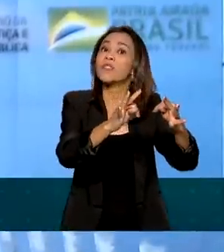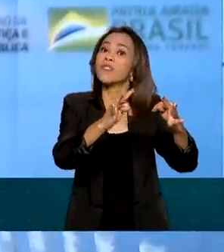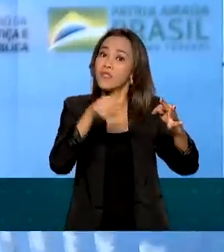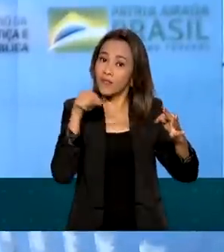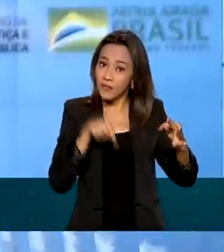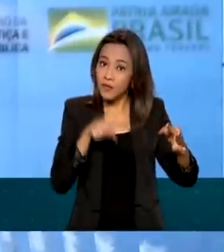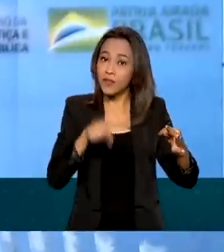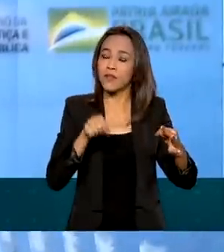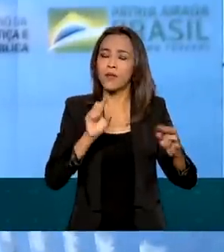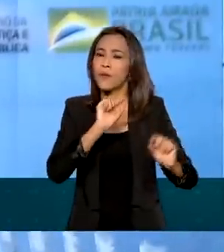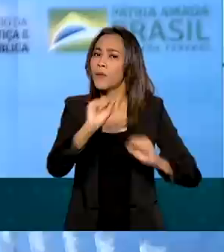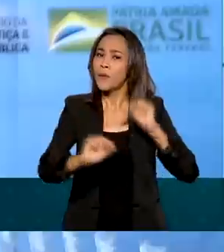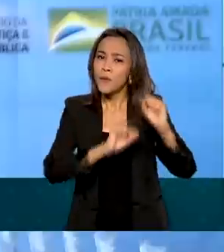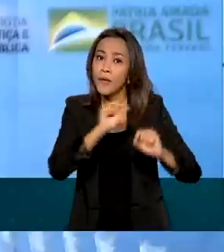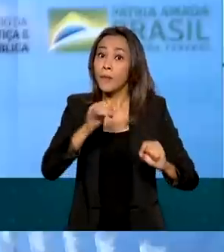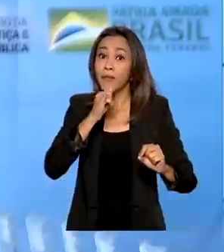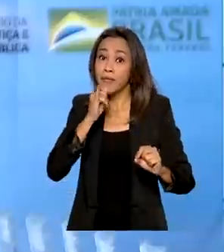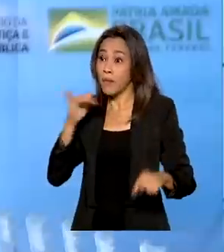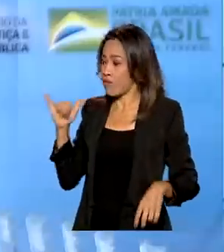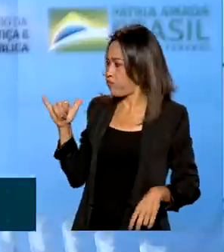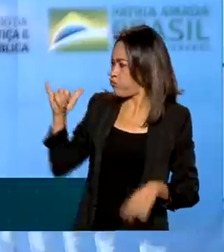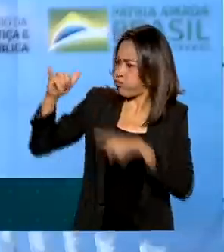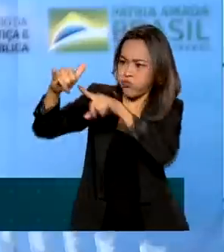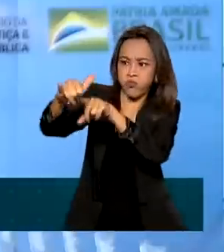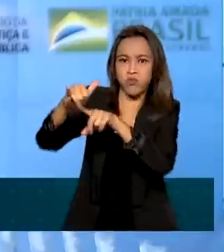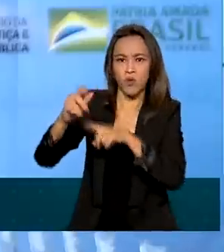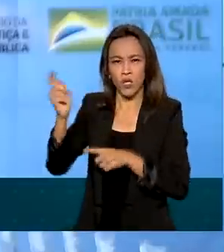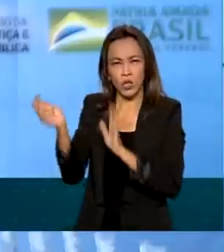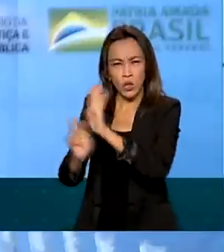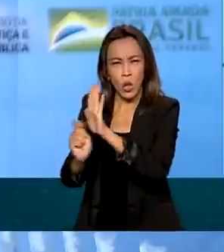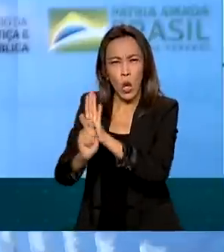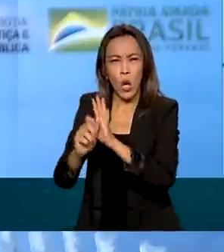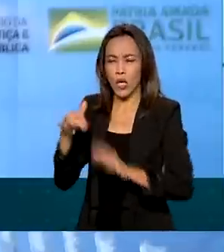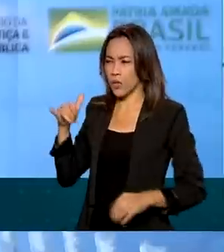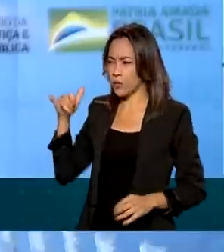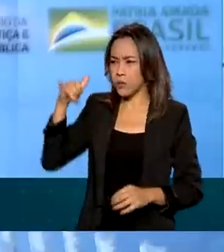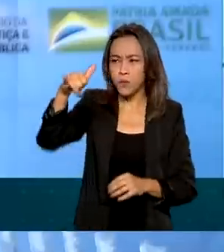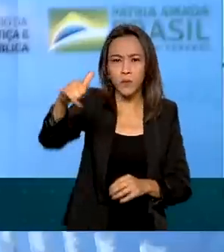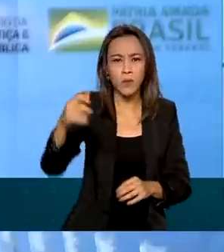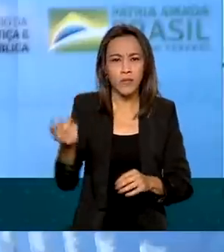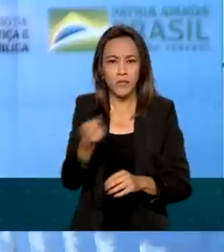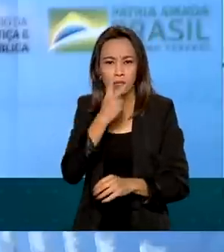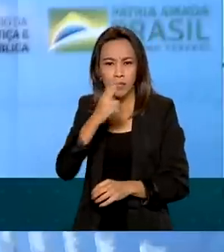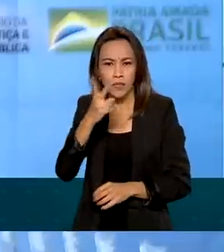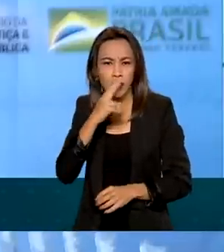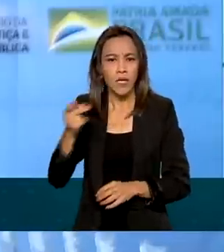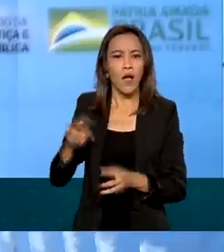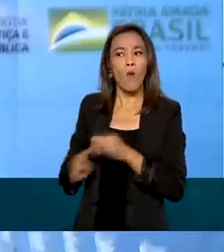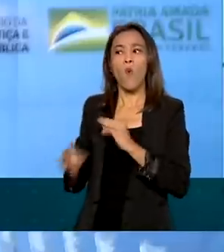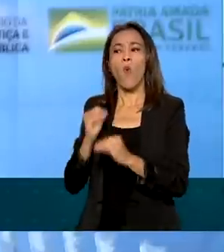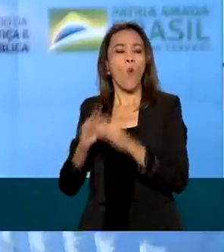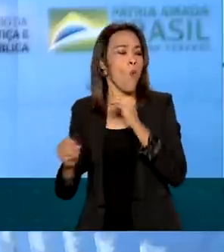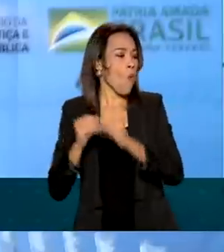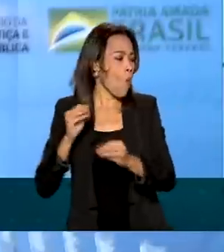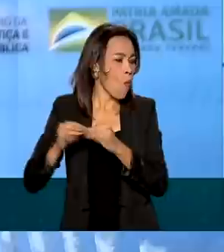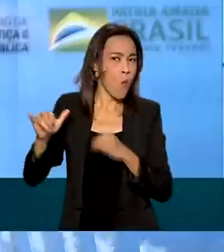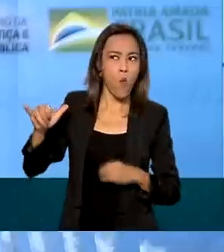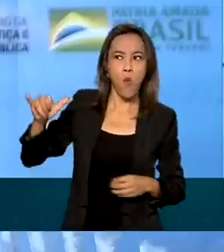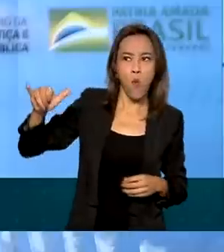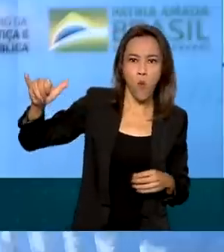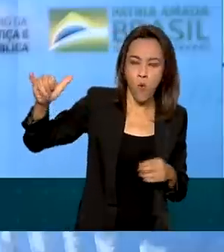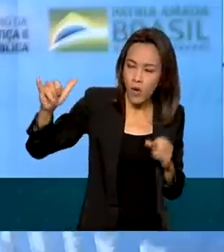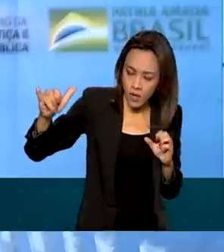colaborativo de aeronaves com drogas, cigarros ou qualquer tipo de contrabando. Quando o radar faz